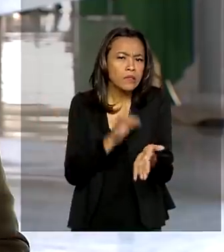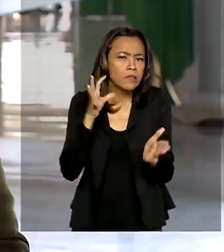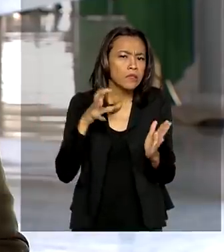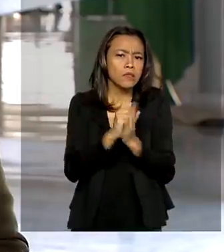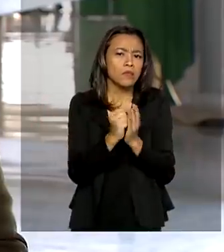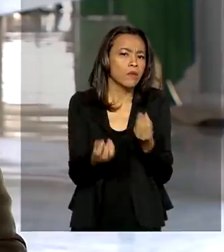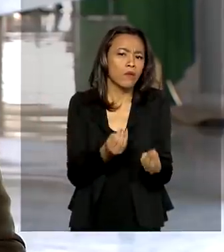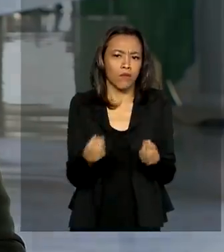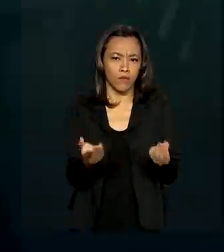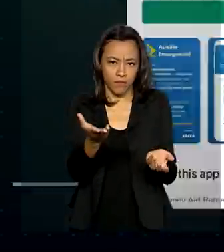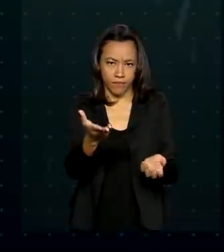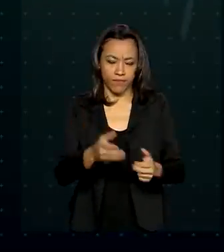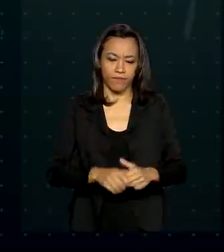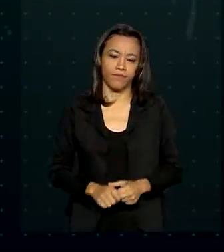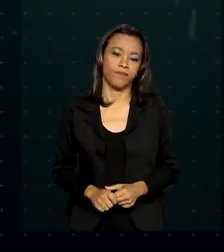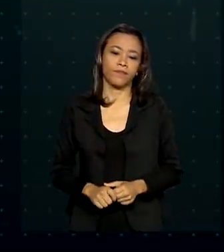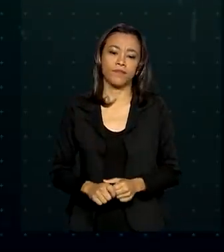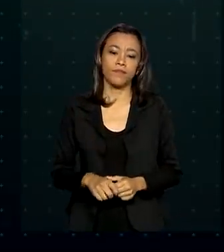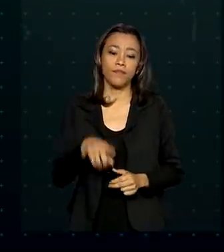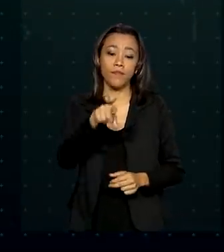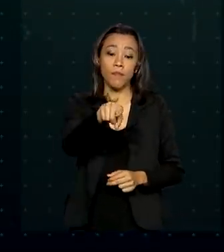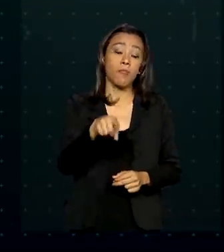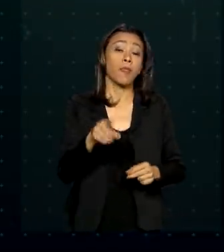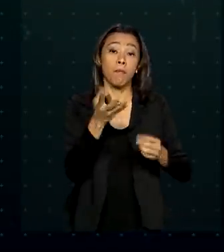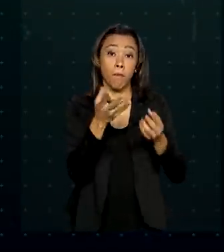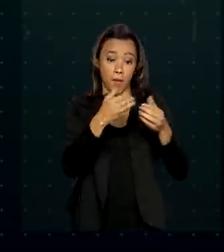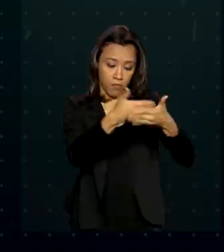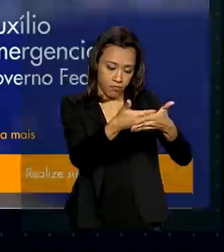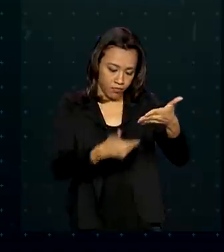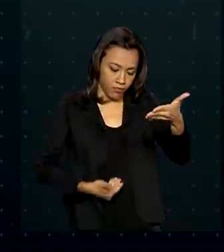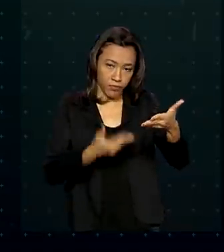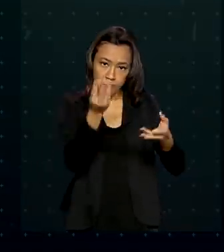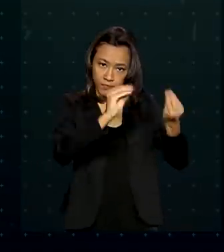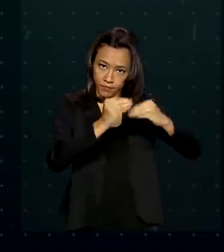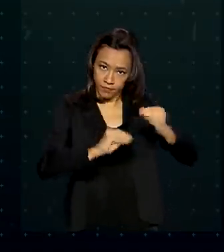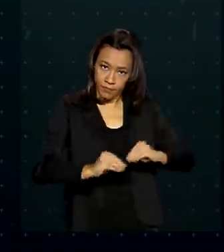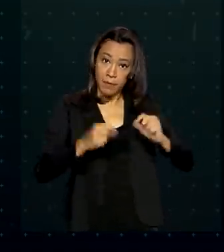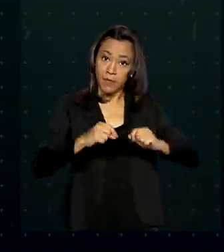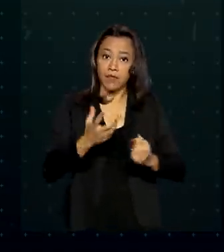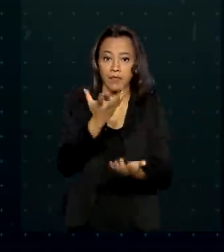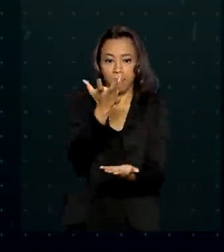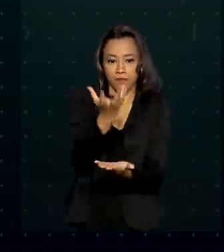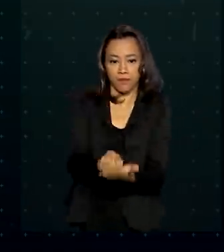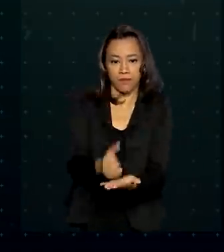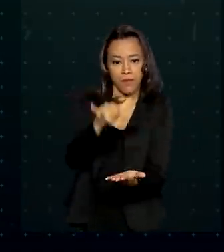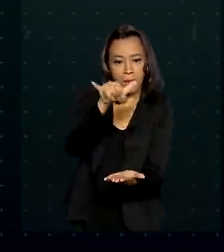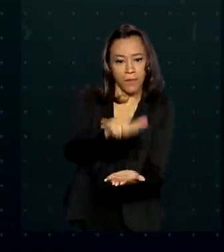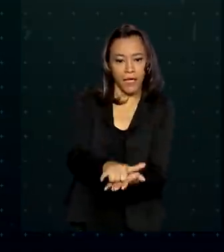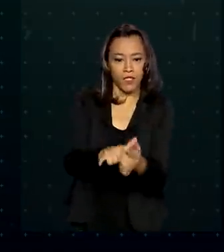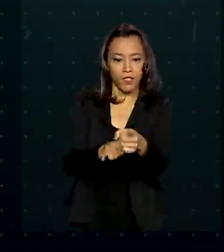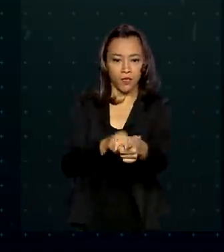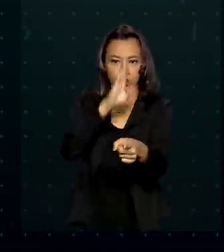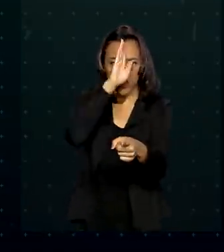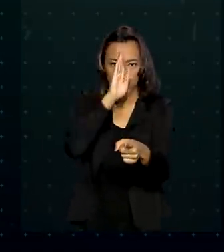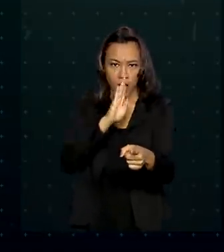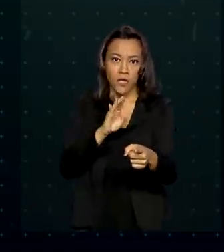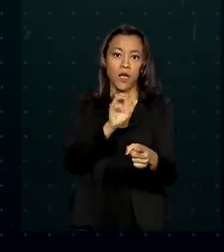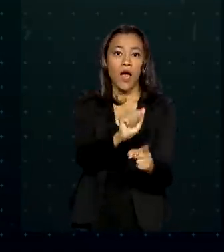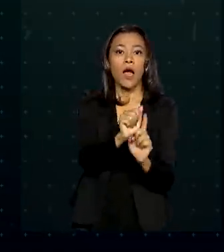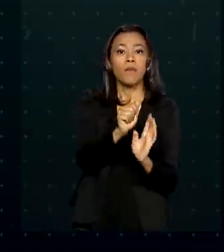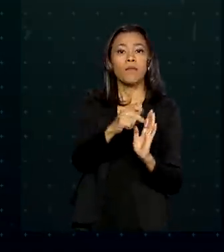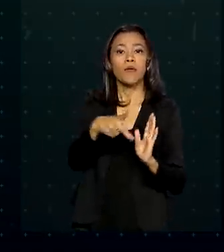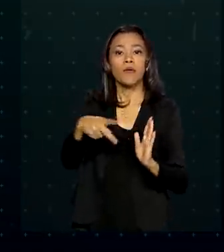cadastro. Para preencher o cadastro, basta baixar o aplicativo gratuito chamado Auxílio